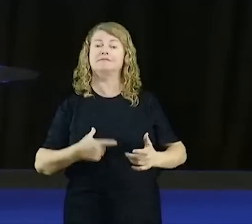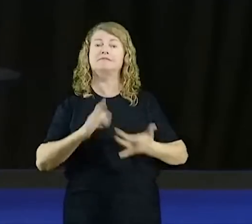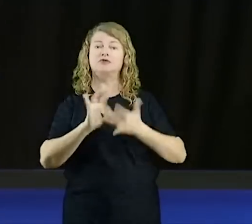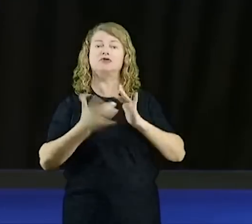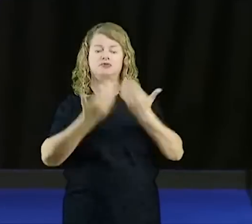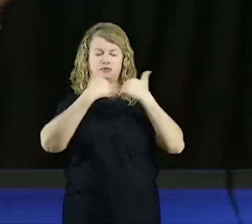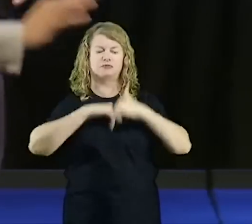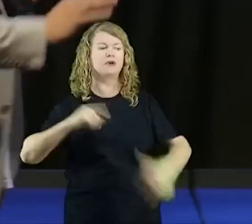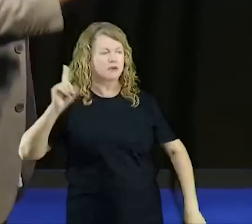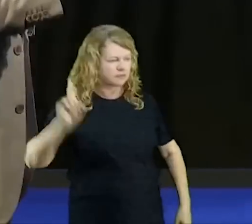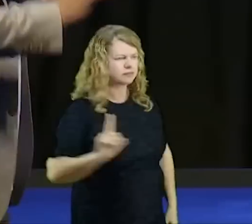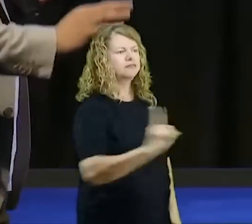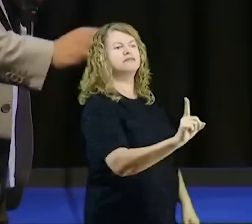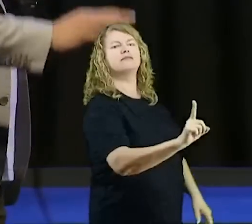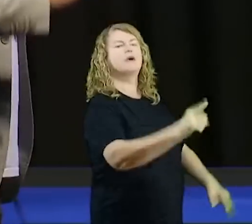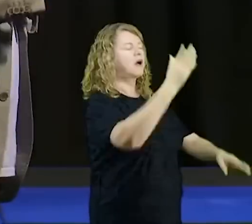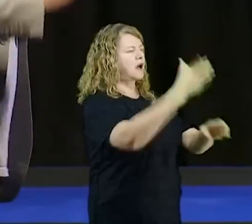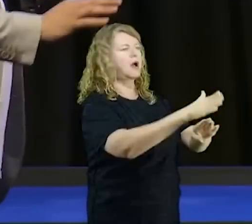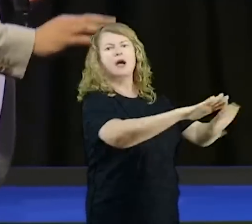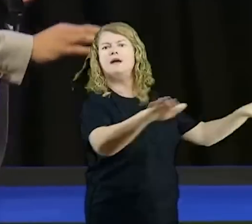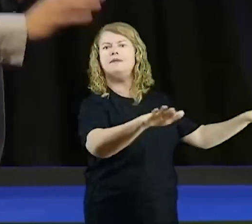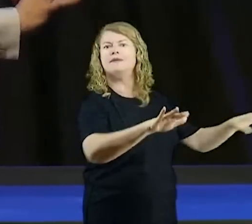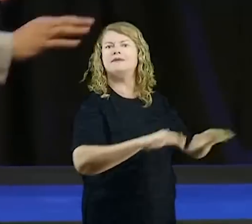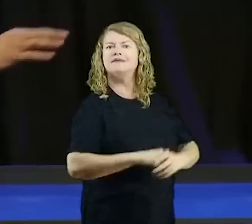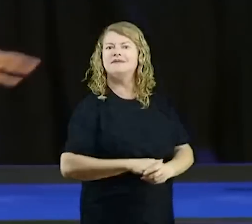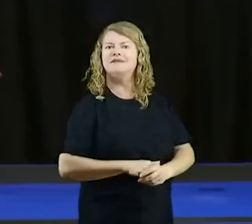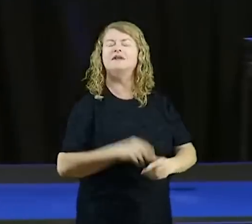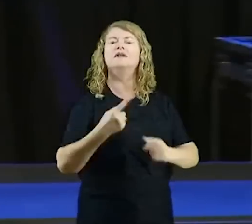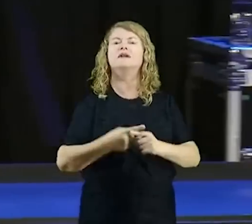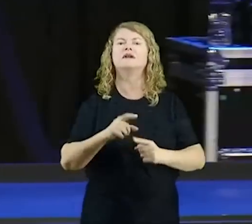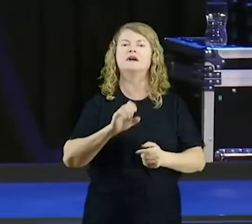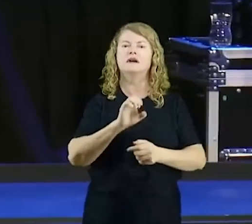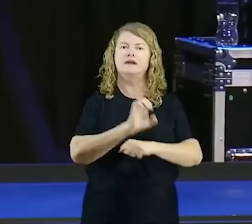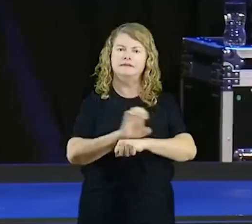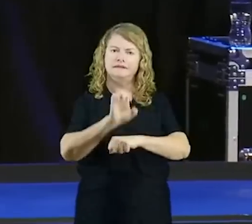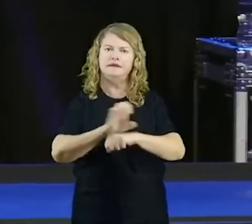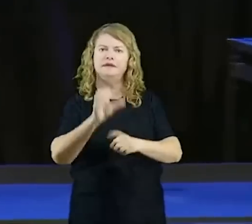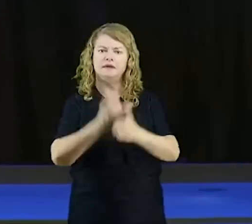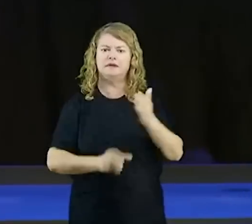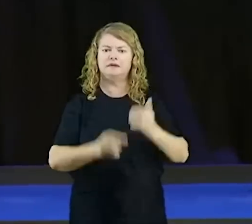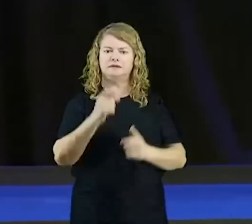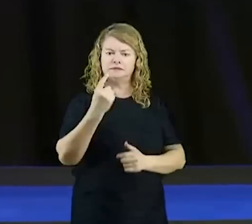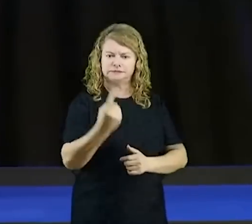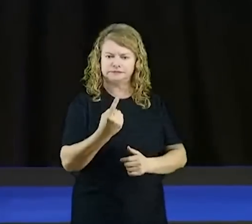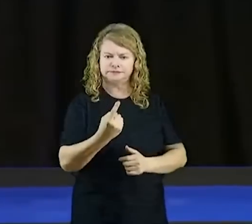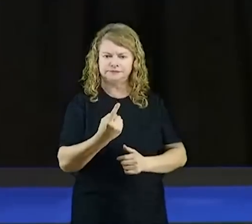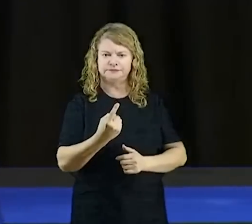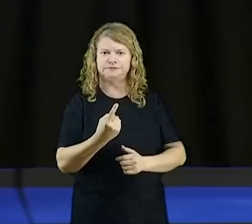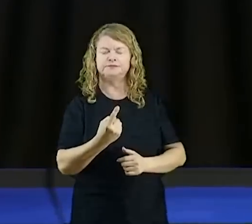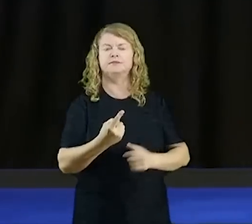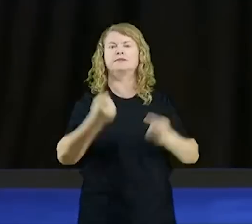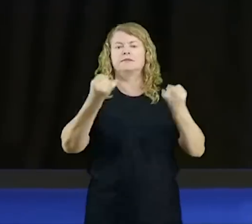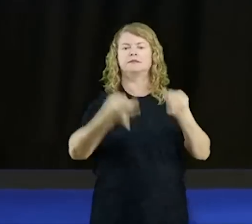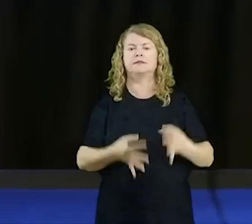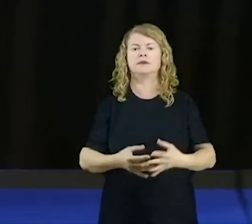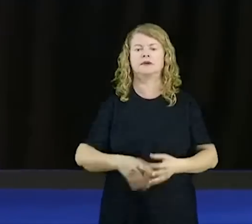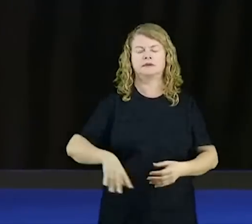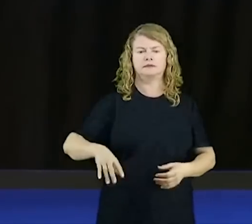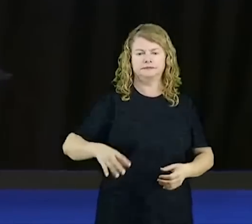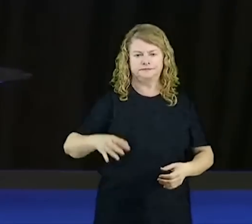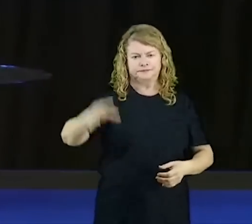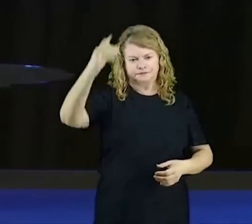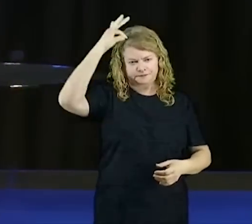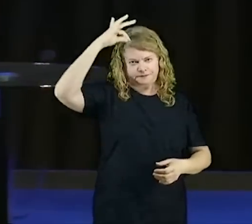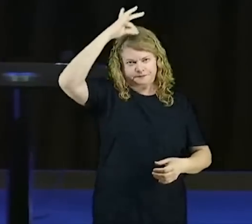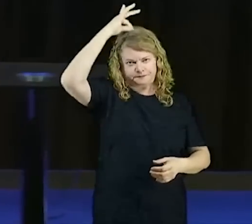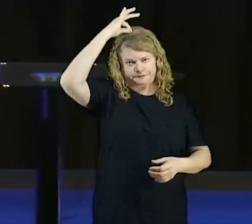Porque, Efésios capítulo 1, verso 13, verso 14, diz que o Espírito Santo de Deus, te selou, no dia que você